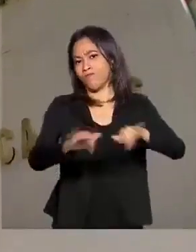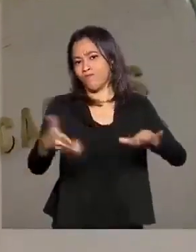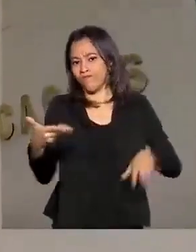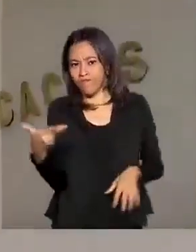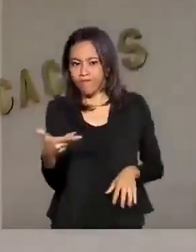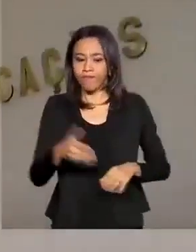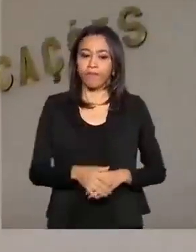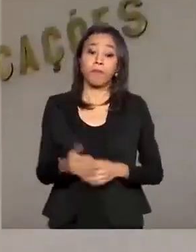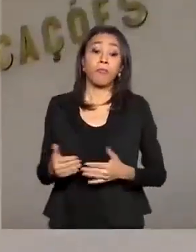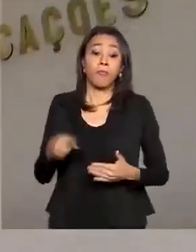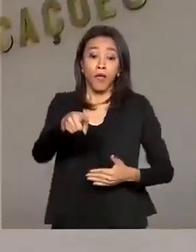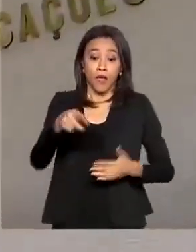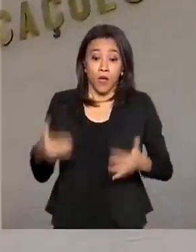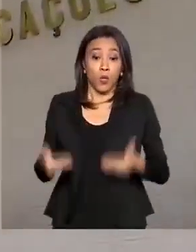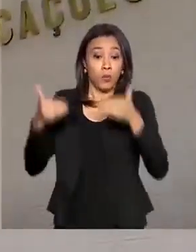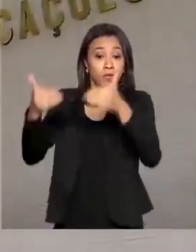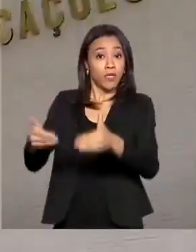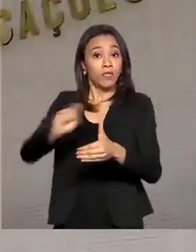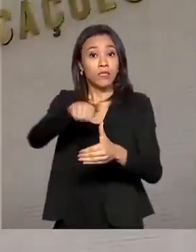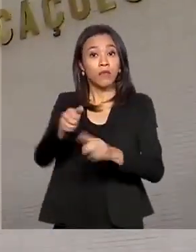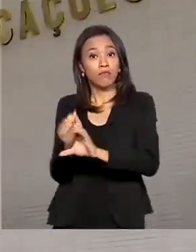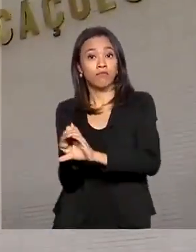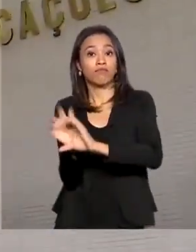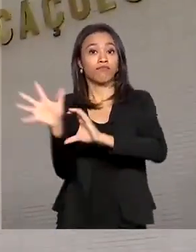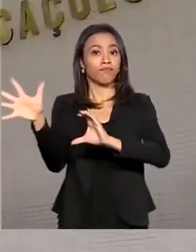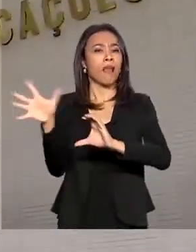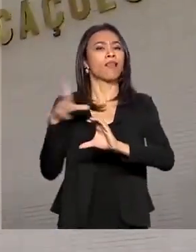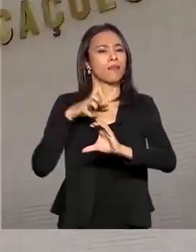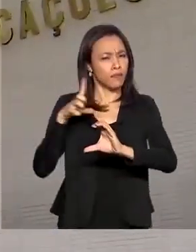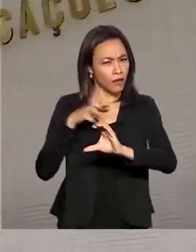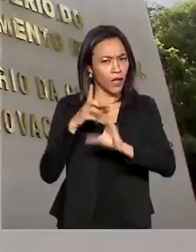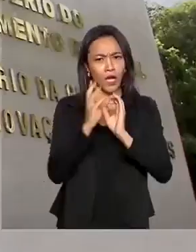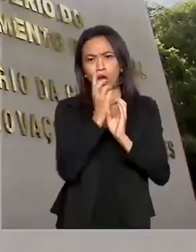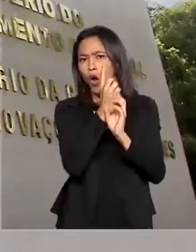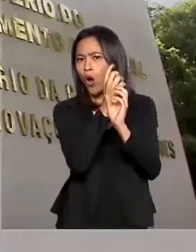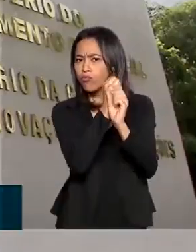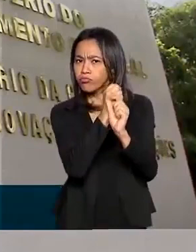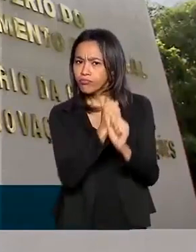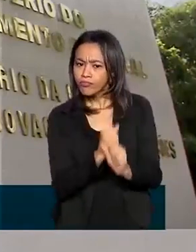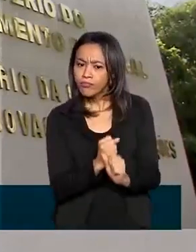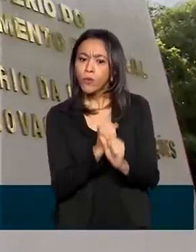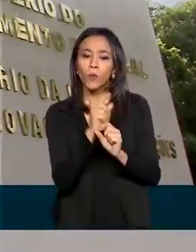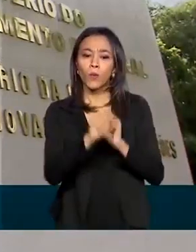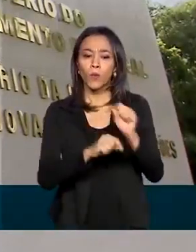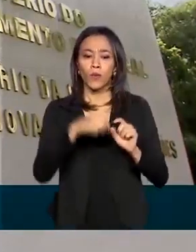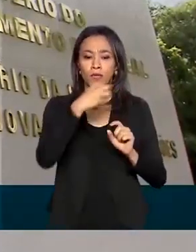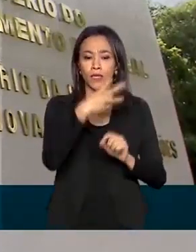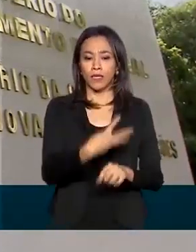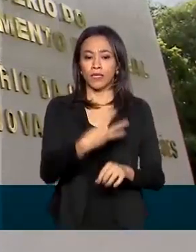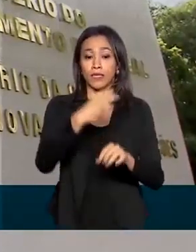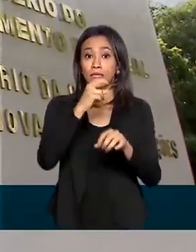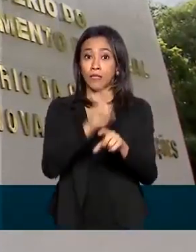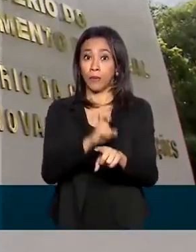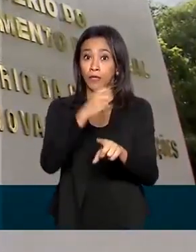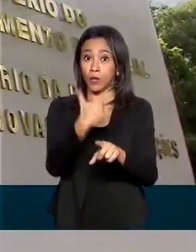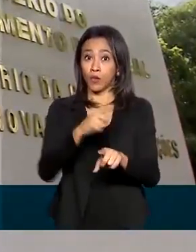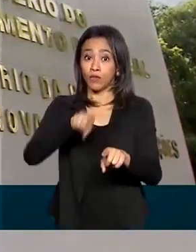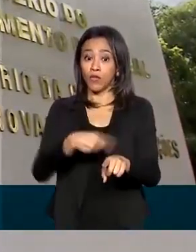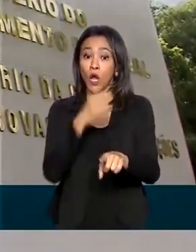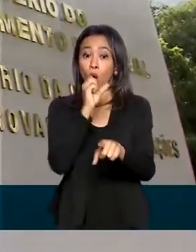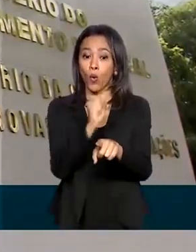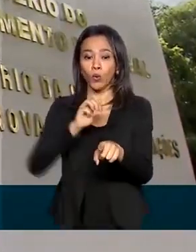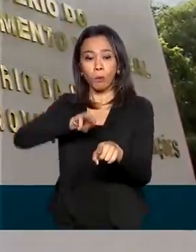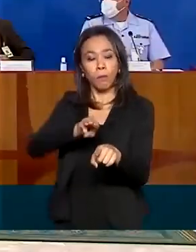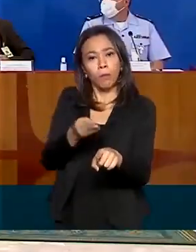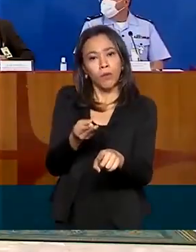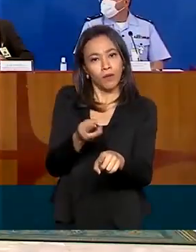O Ministério da Ciência e Tecnologia tem um orçamento extra de 352,8 milhões